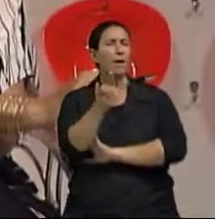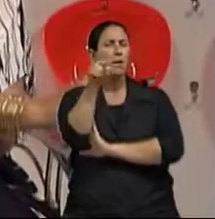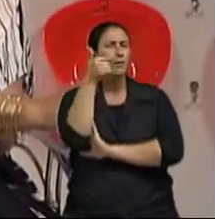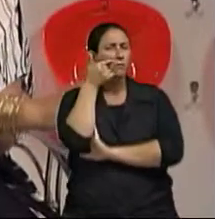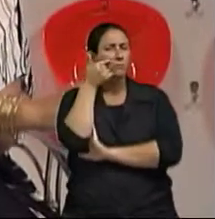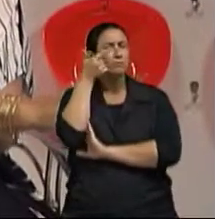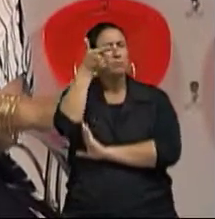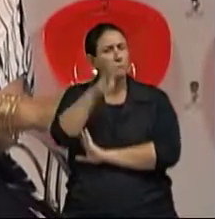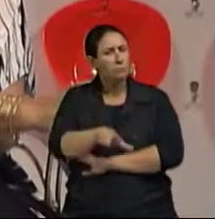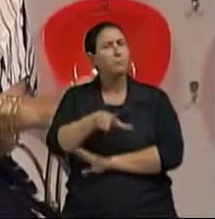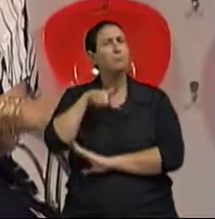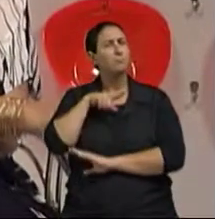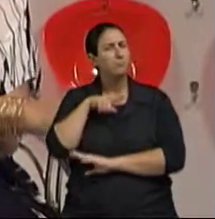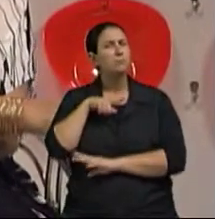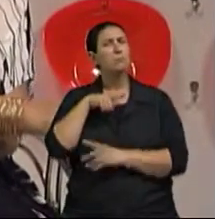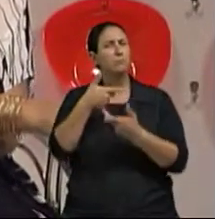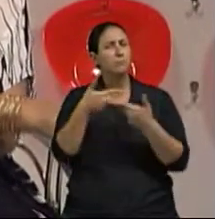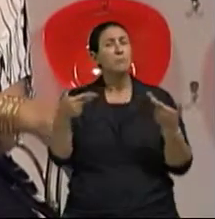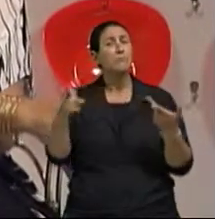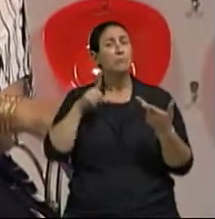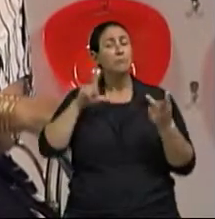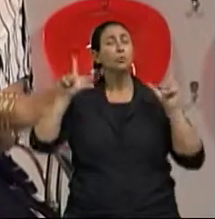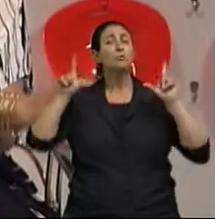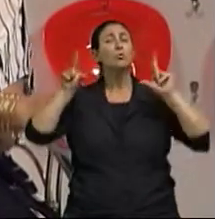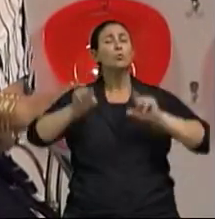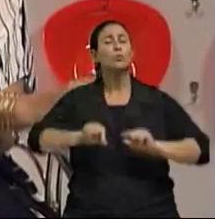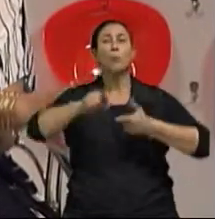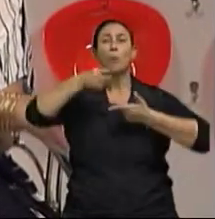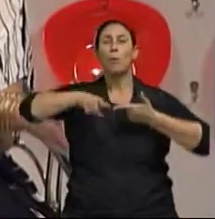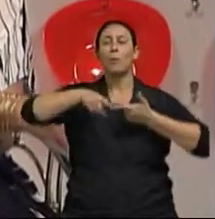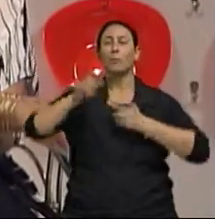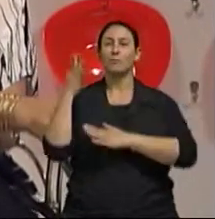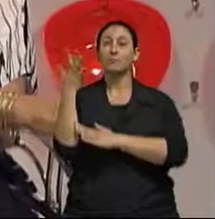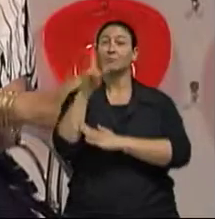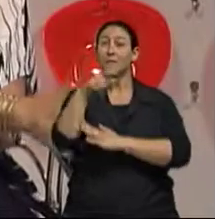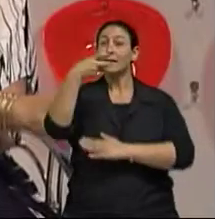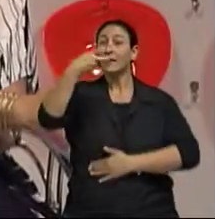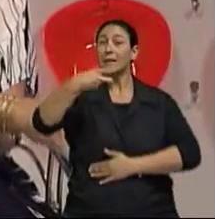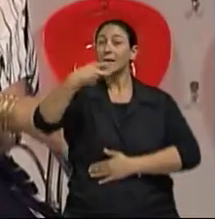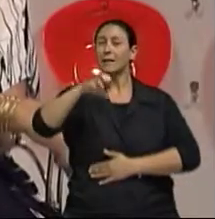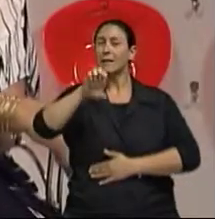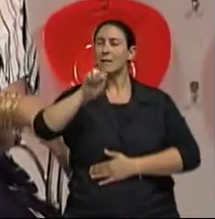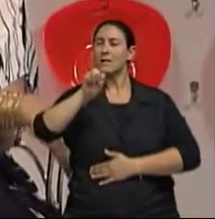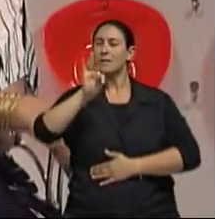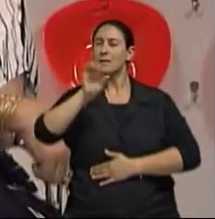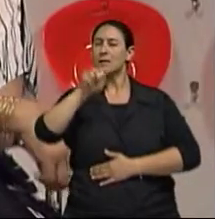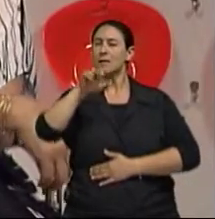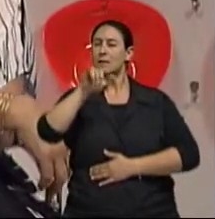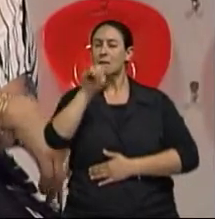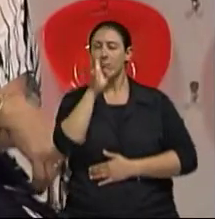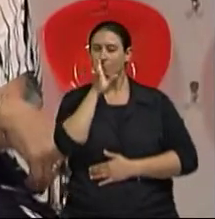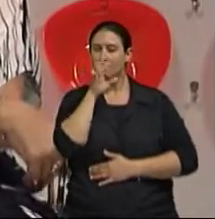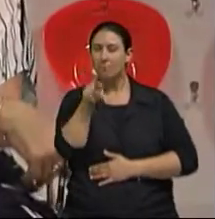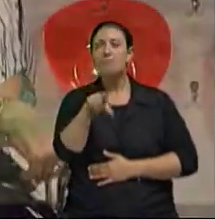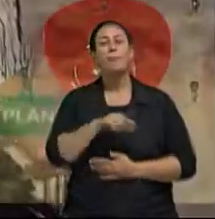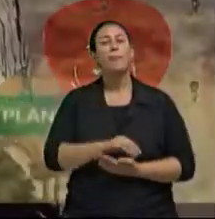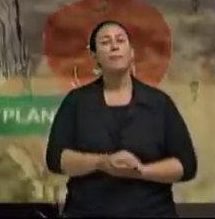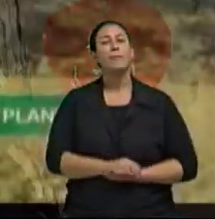ações que amenizam o impacto ambiental na quinta da instância Preveem essa amenização, vamos lá